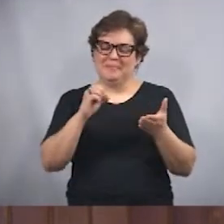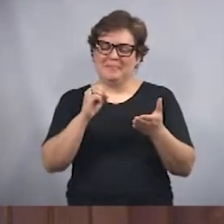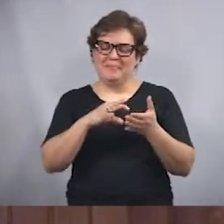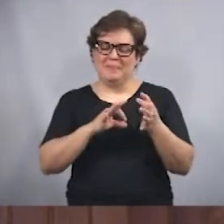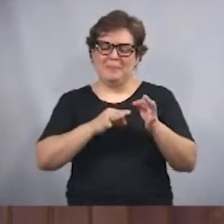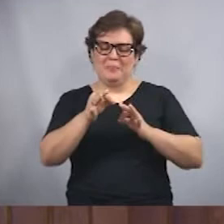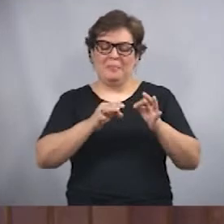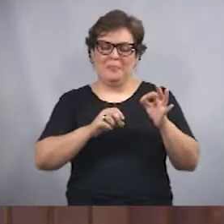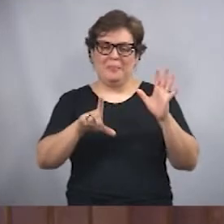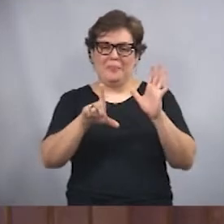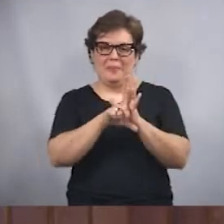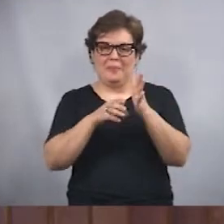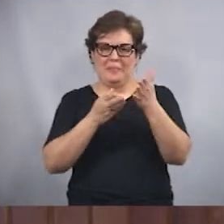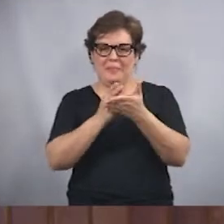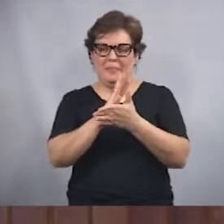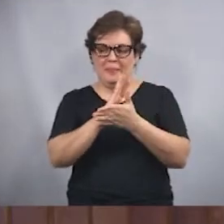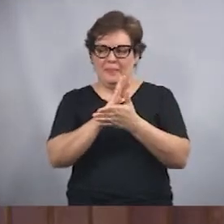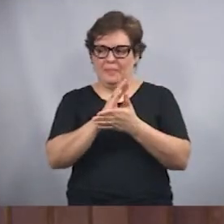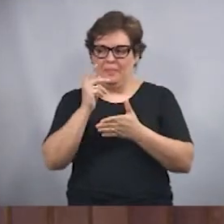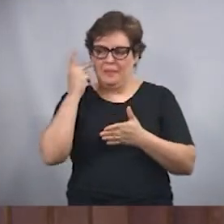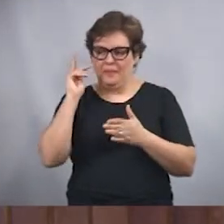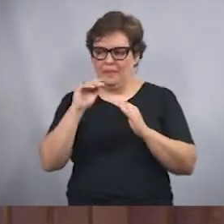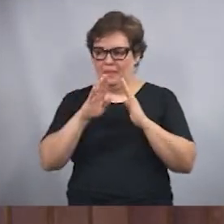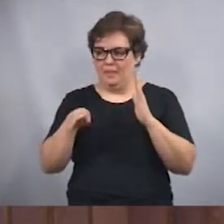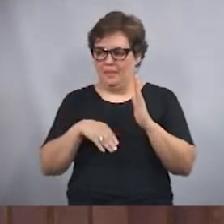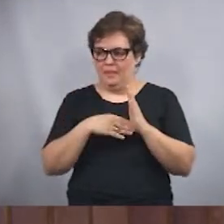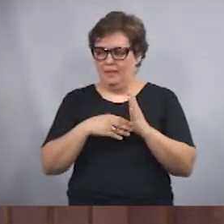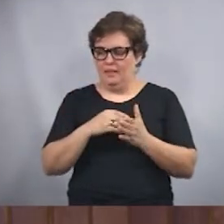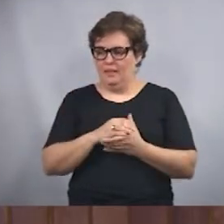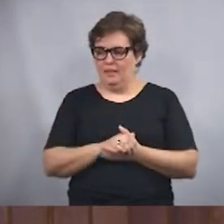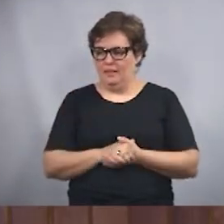de ser aprovado por votação unânime dos senhores vereadores.